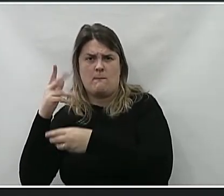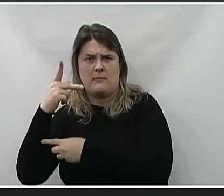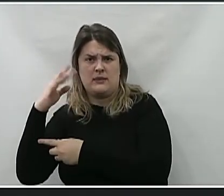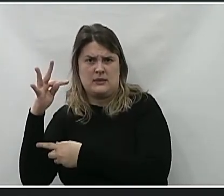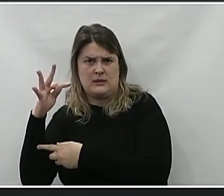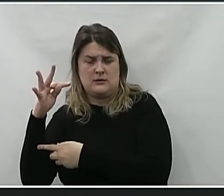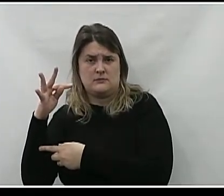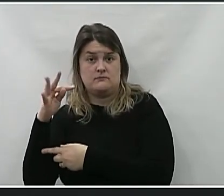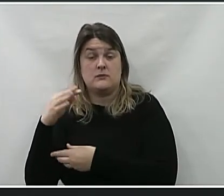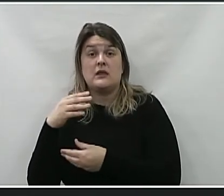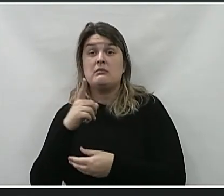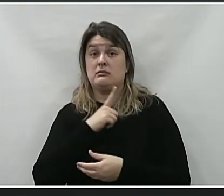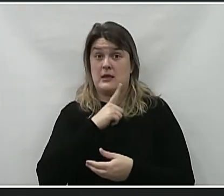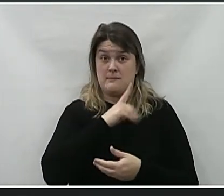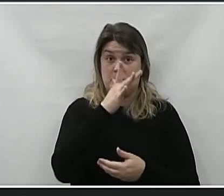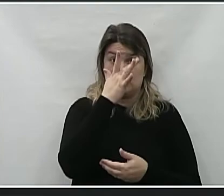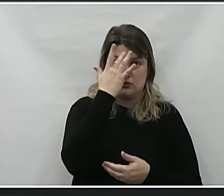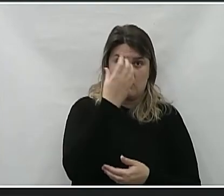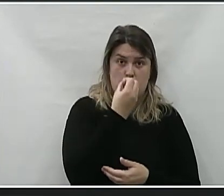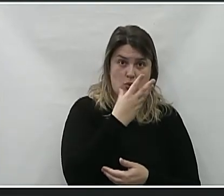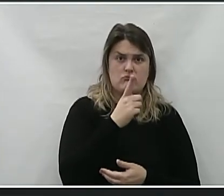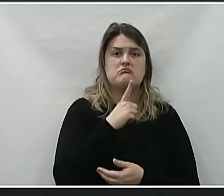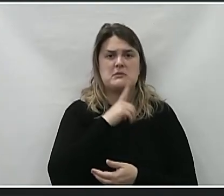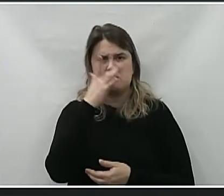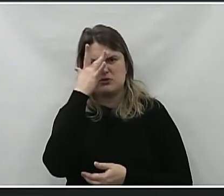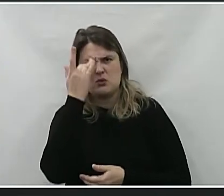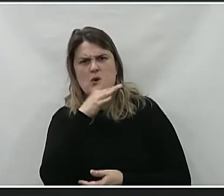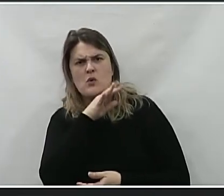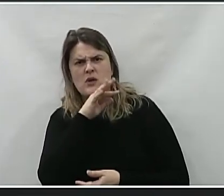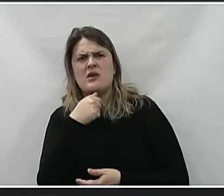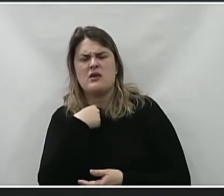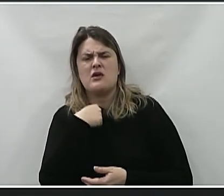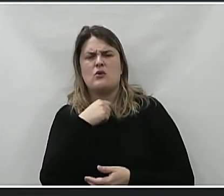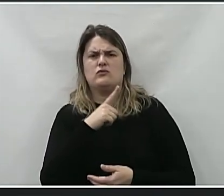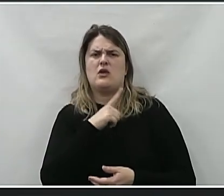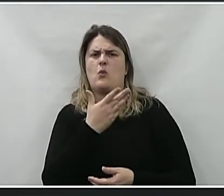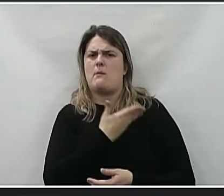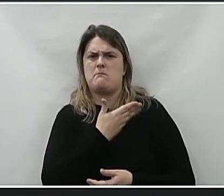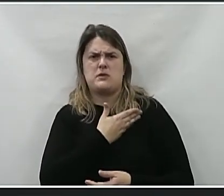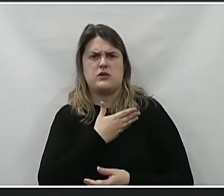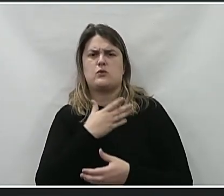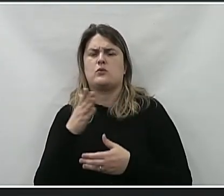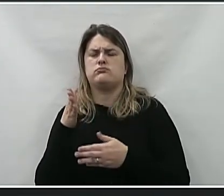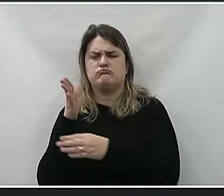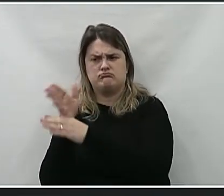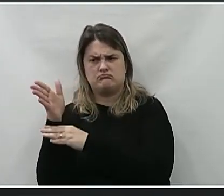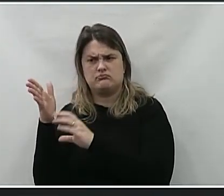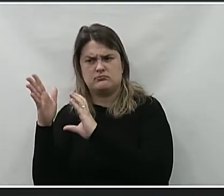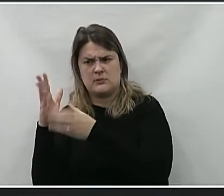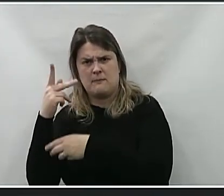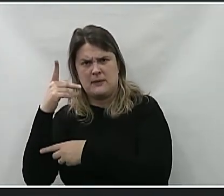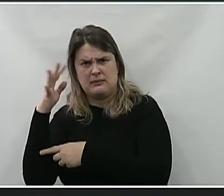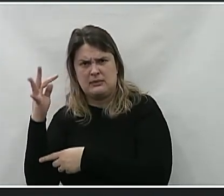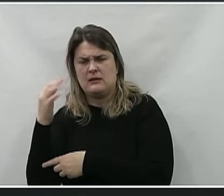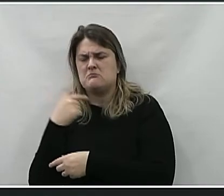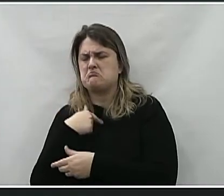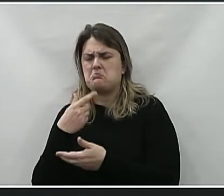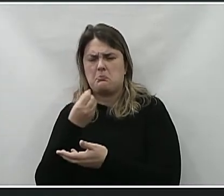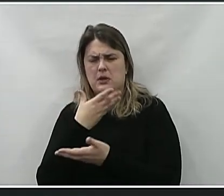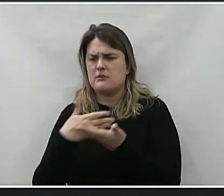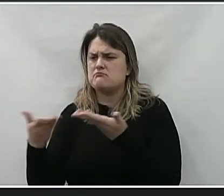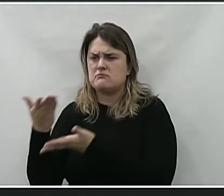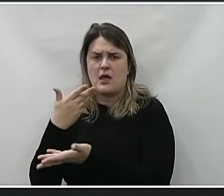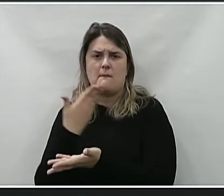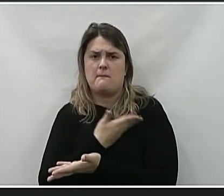que como tem pessoas boas, tem pessoas ruins. Eu tenho amigos petistas. Respeito muita gente petista. Me dou com